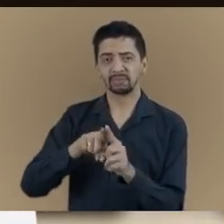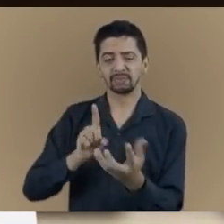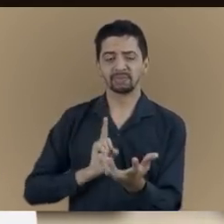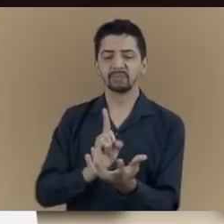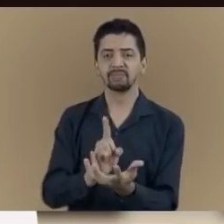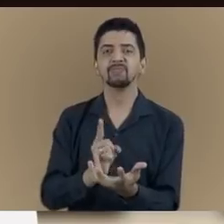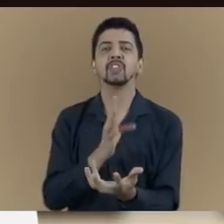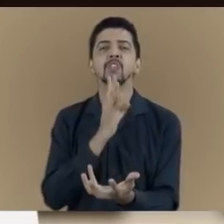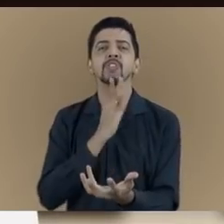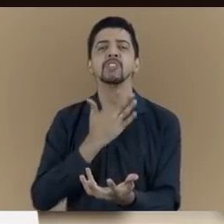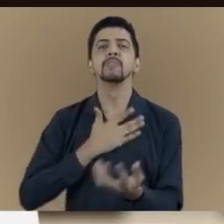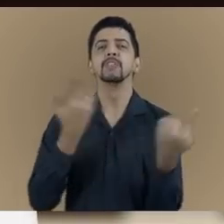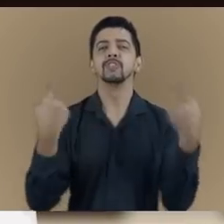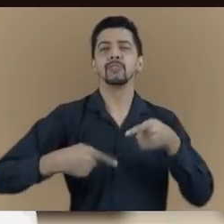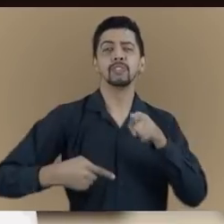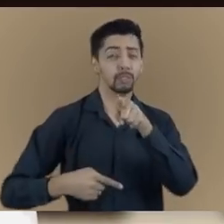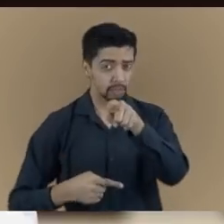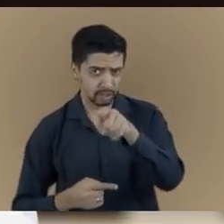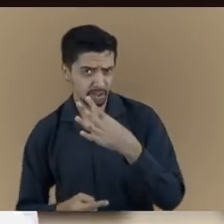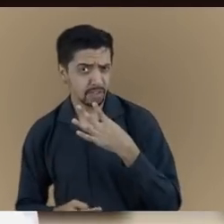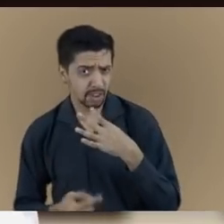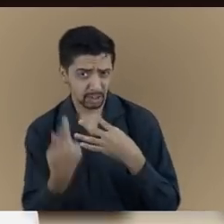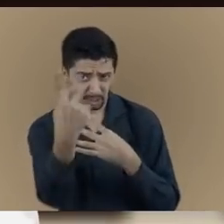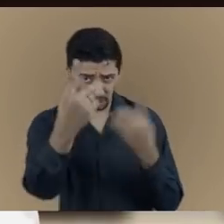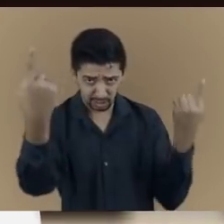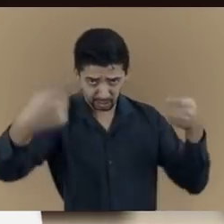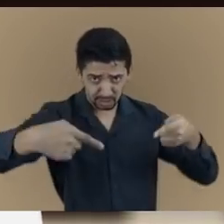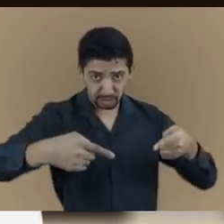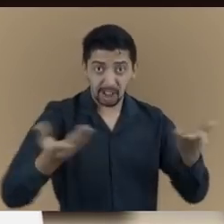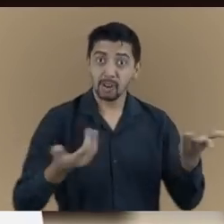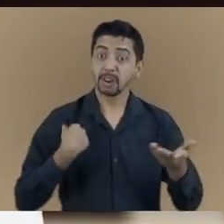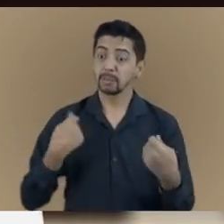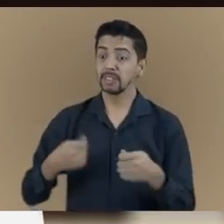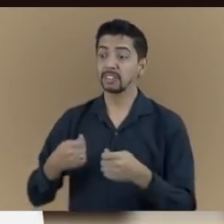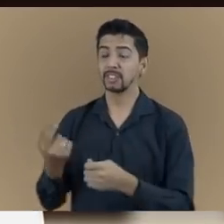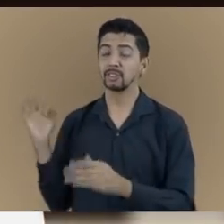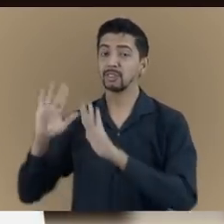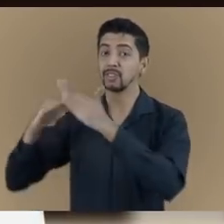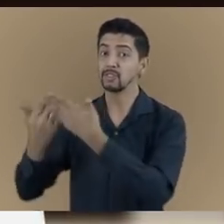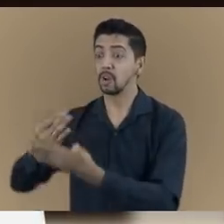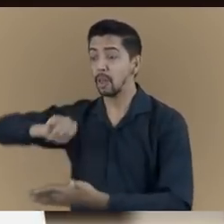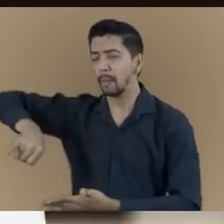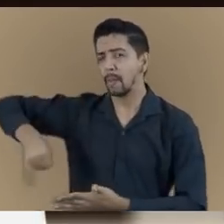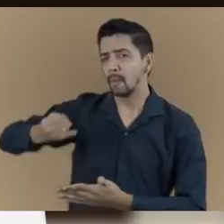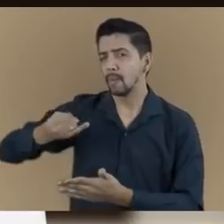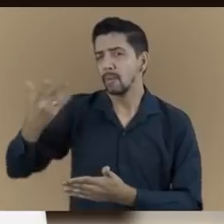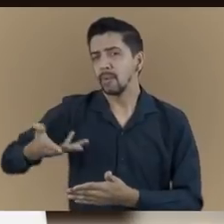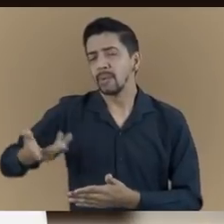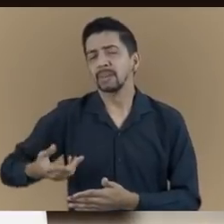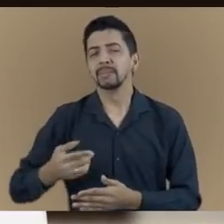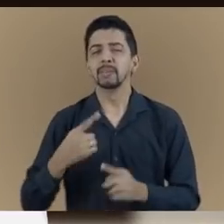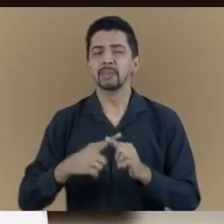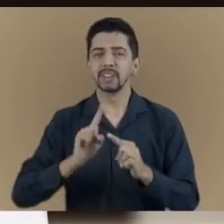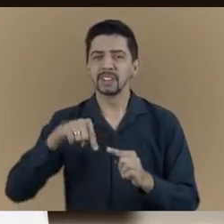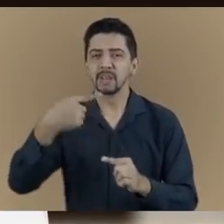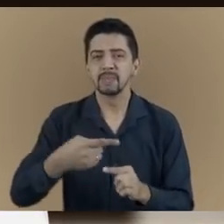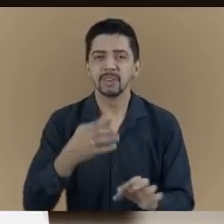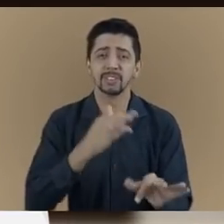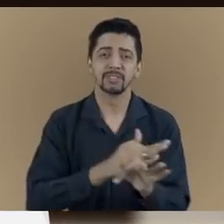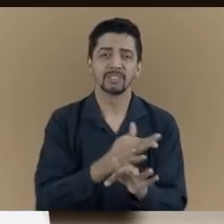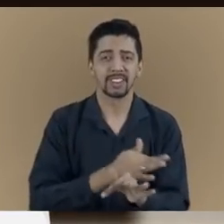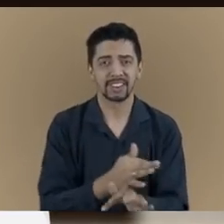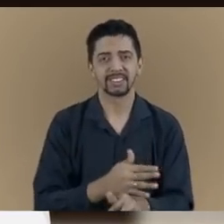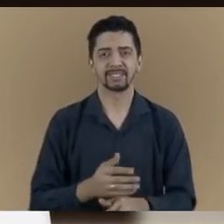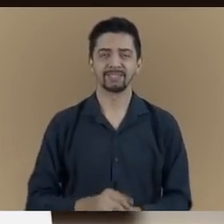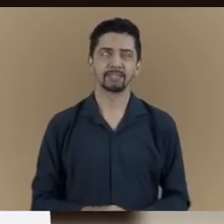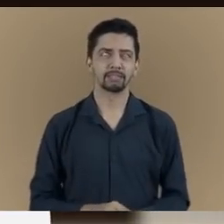conheço os meus desafios. E você, conhece os seus? Agora eu tenho que ir pra escola, aproveitar ao máximo, pois logo chega as